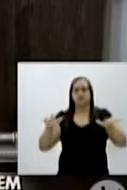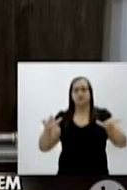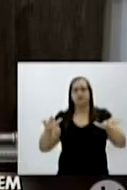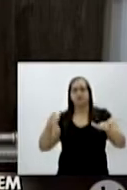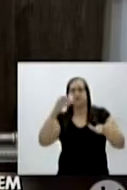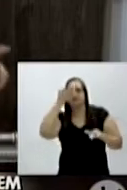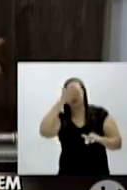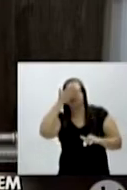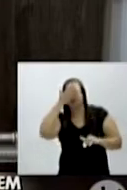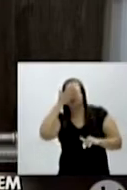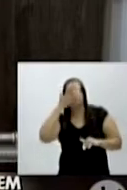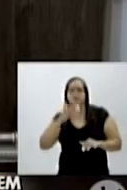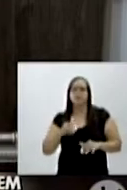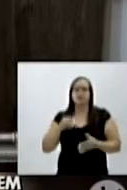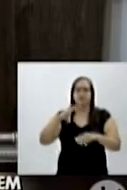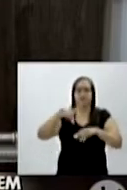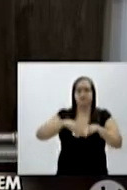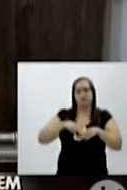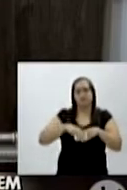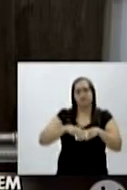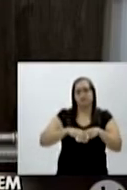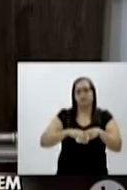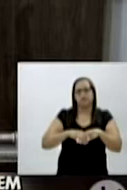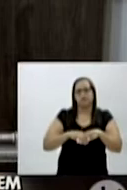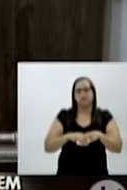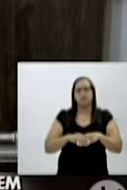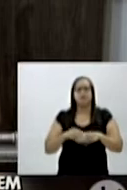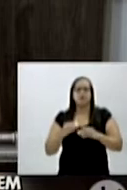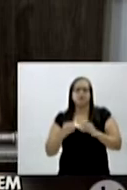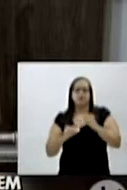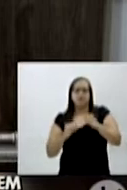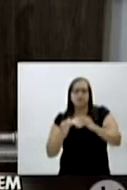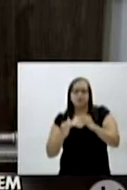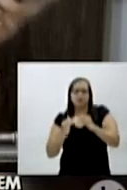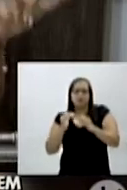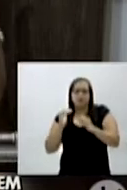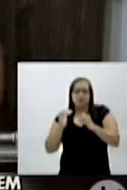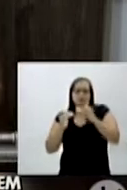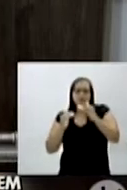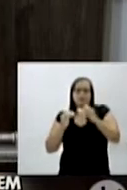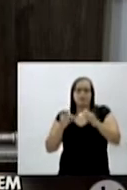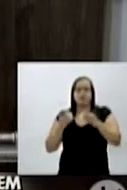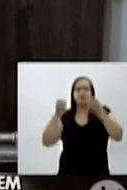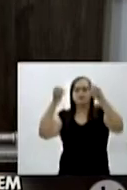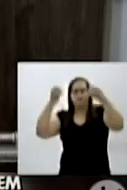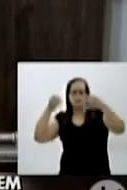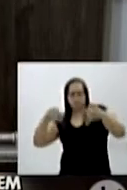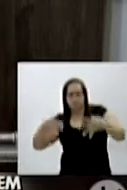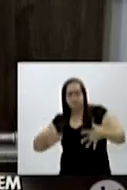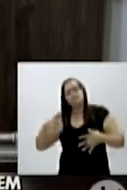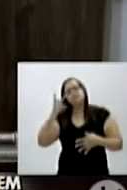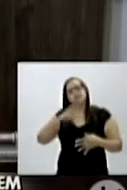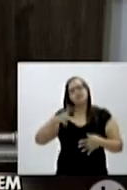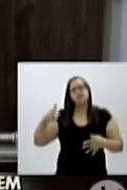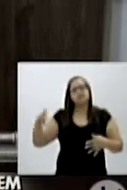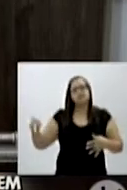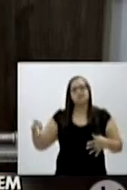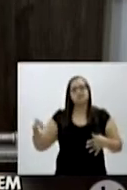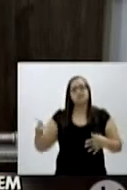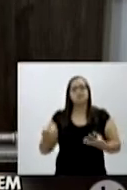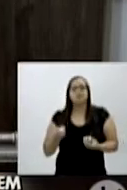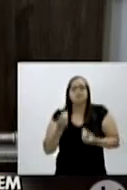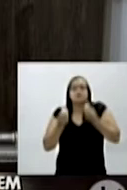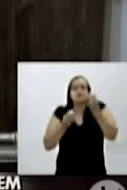esses sinais de matemática. E também fui aumentando e fui lá na sala explicar para os professores dela